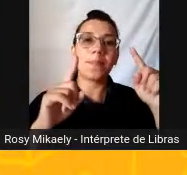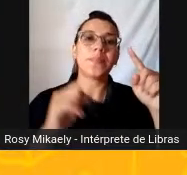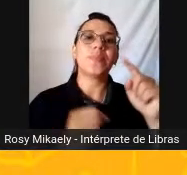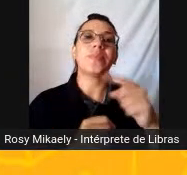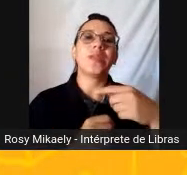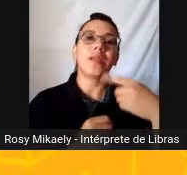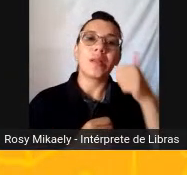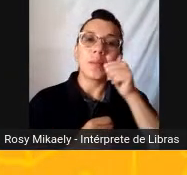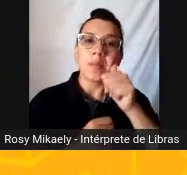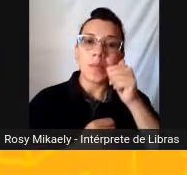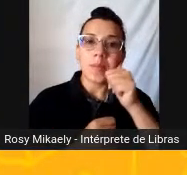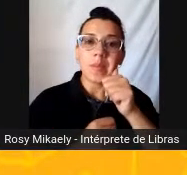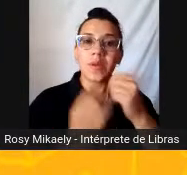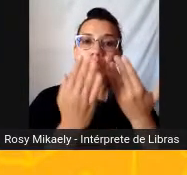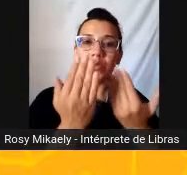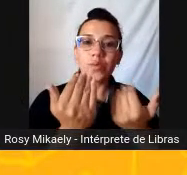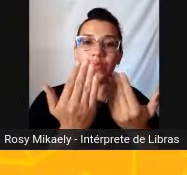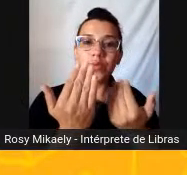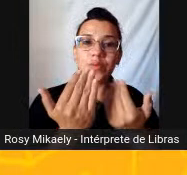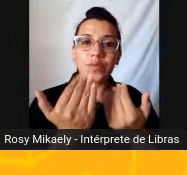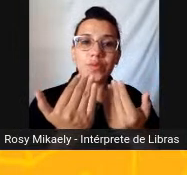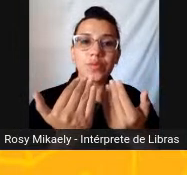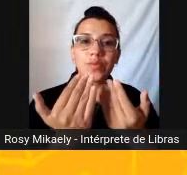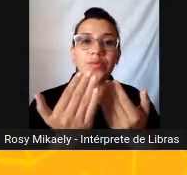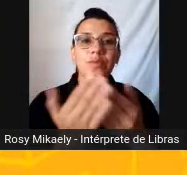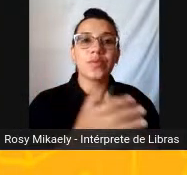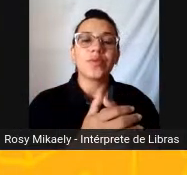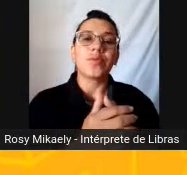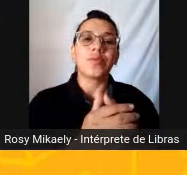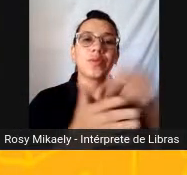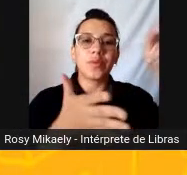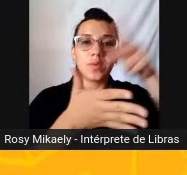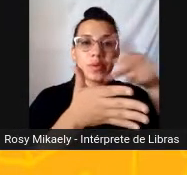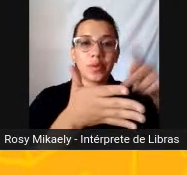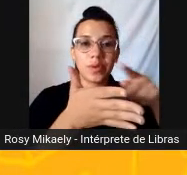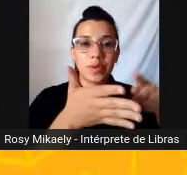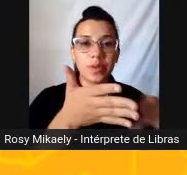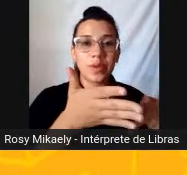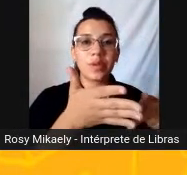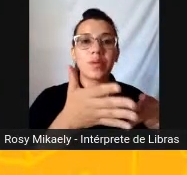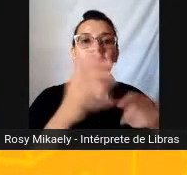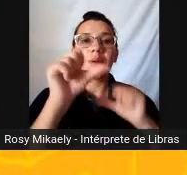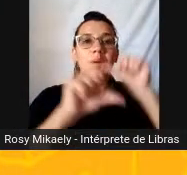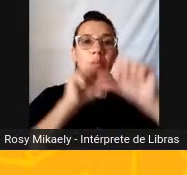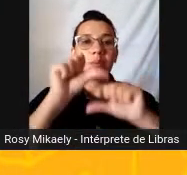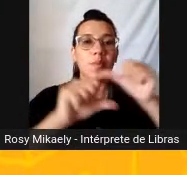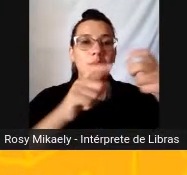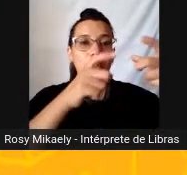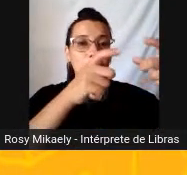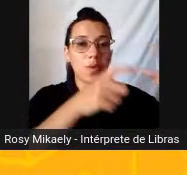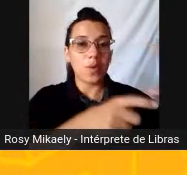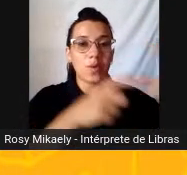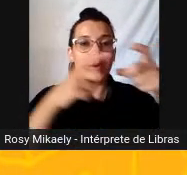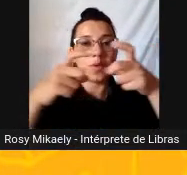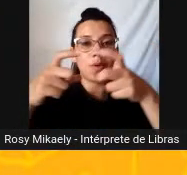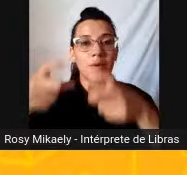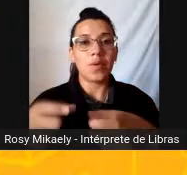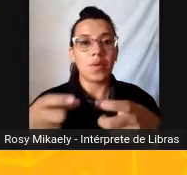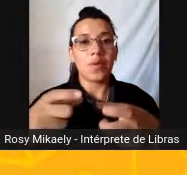fique estragada para sempre Quando este poema atravessar o Atlântico Para desembarcar no Rio de Janeiro